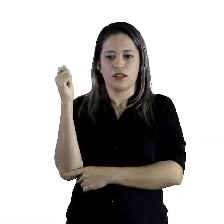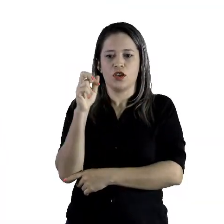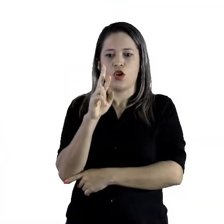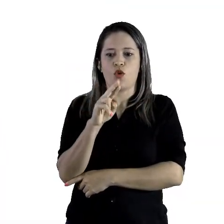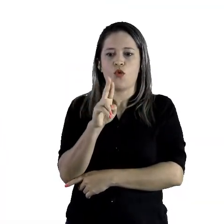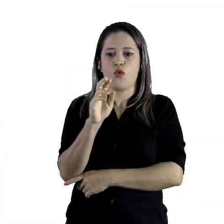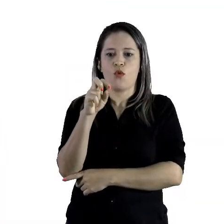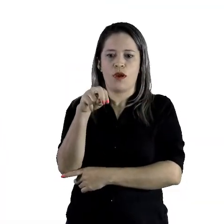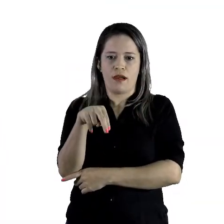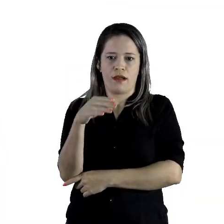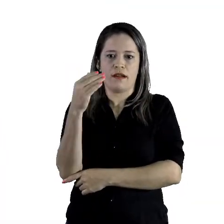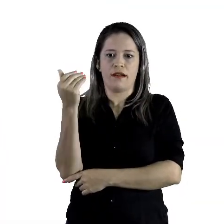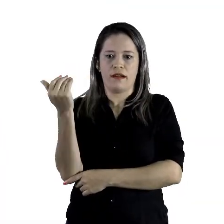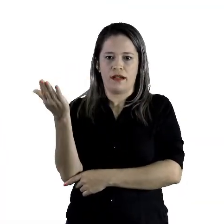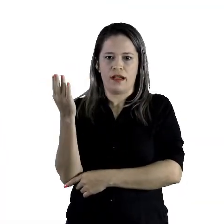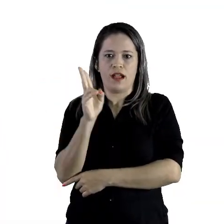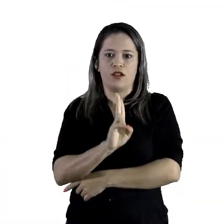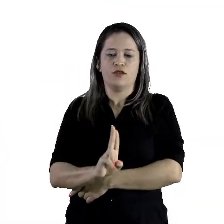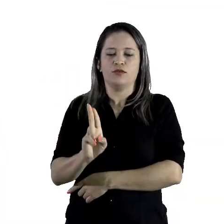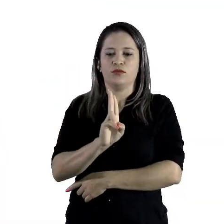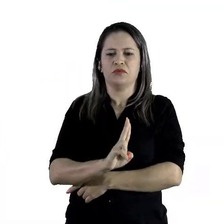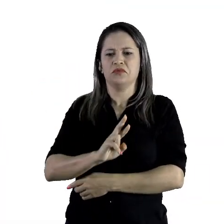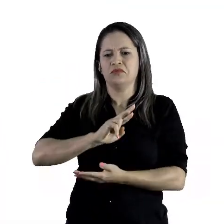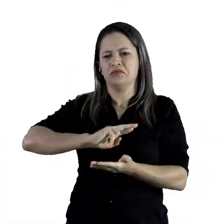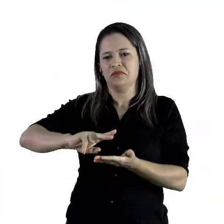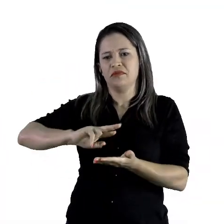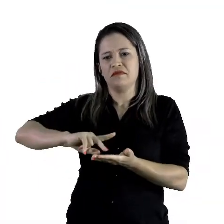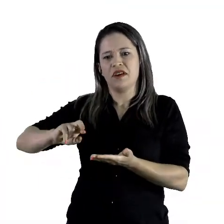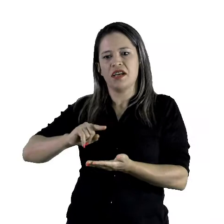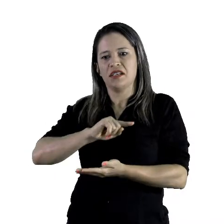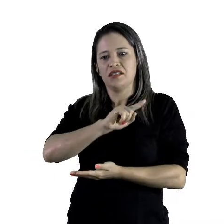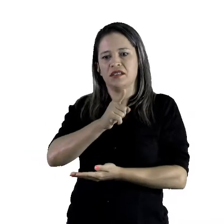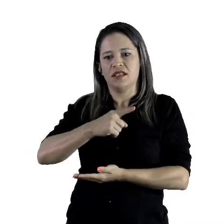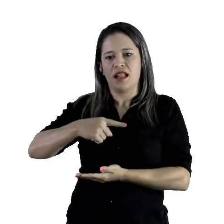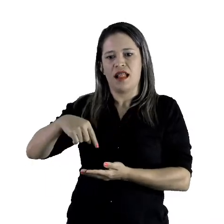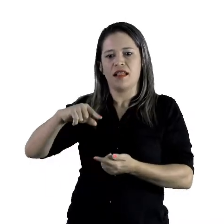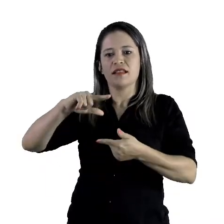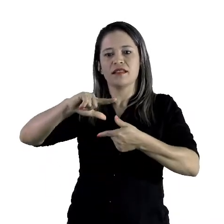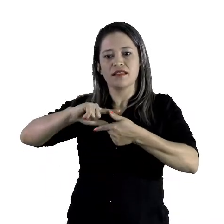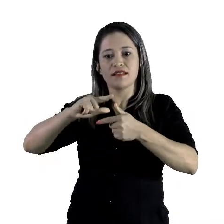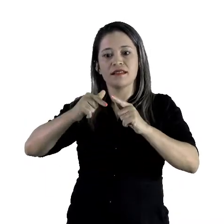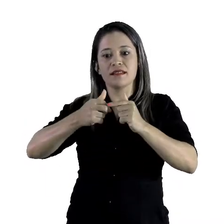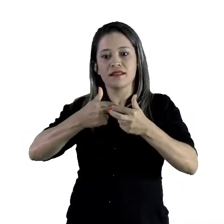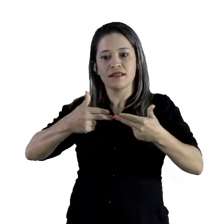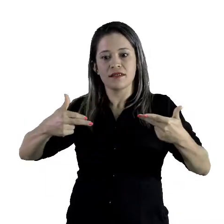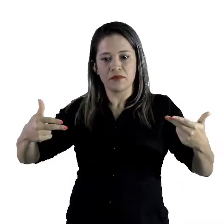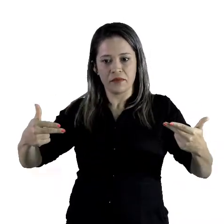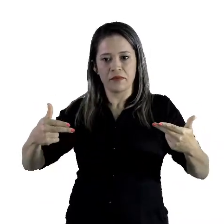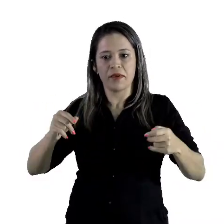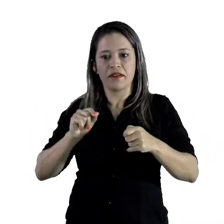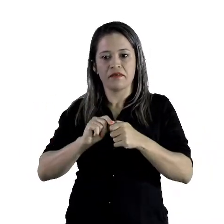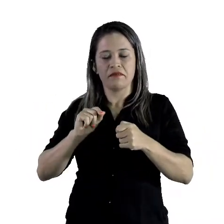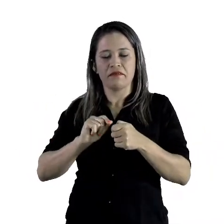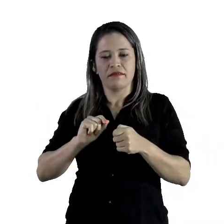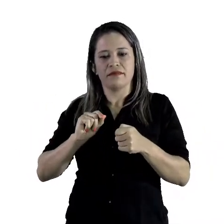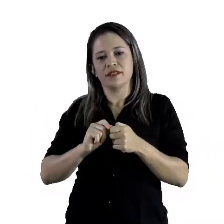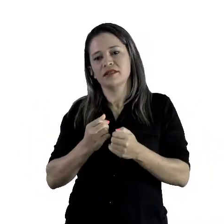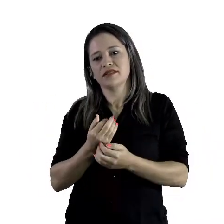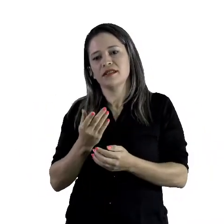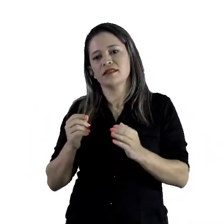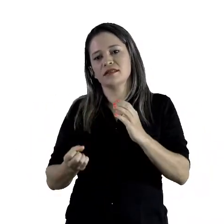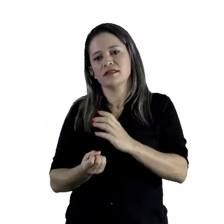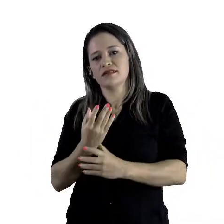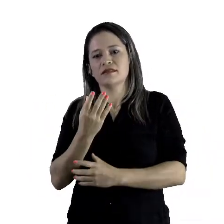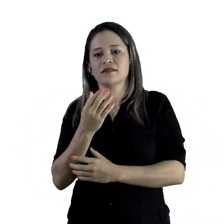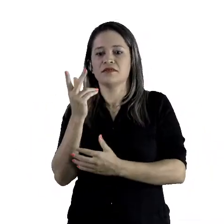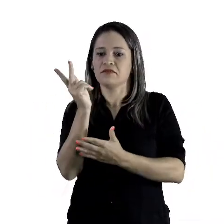Veja que o artista utilizou várias linhas e figuras geométricas para elaborar seu desenho.